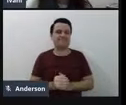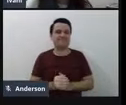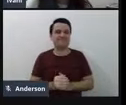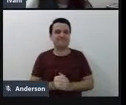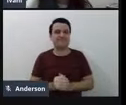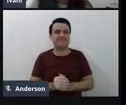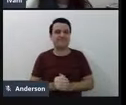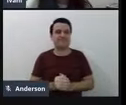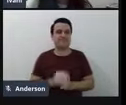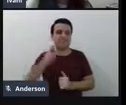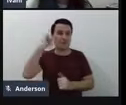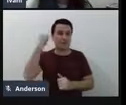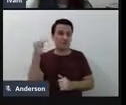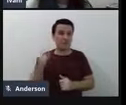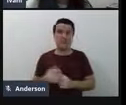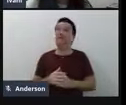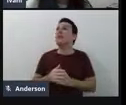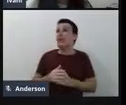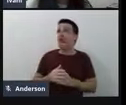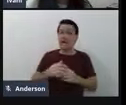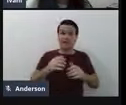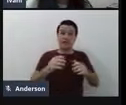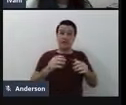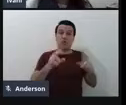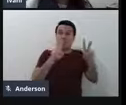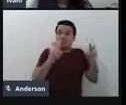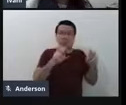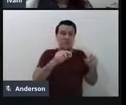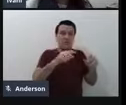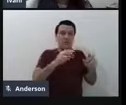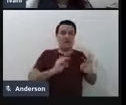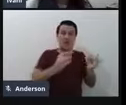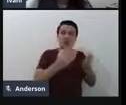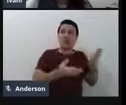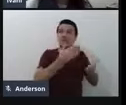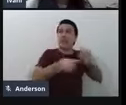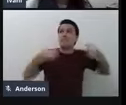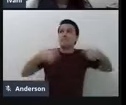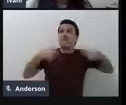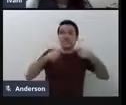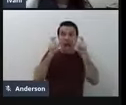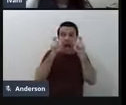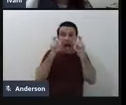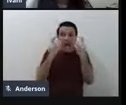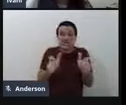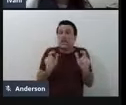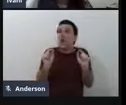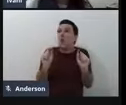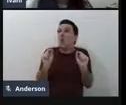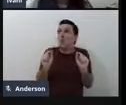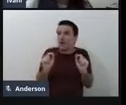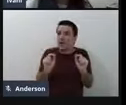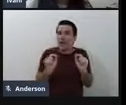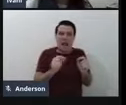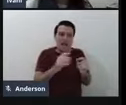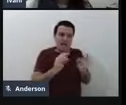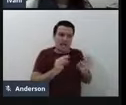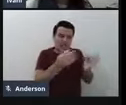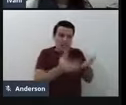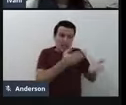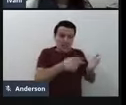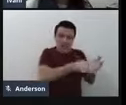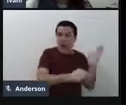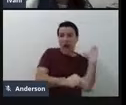Mas, então, no caso da tecnologia assistiva, a gente precisa estar atento se ela está possibilitando o acesso